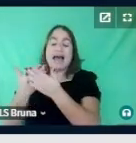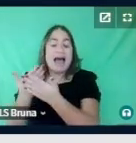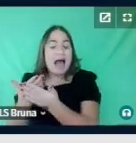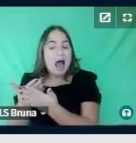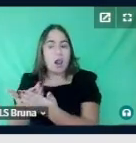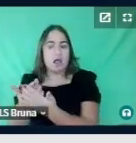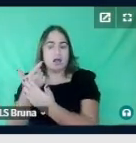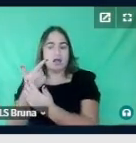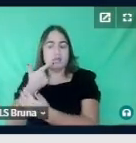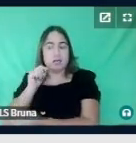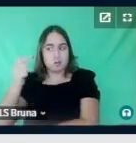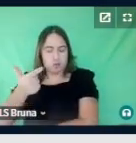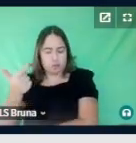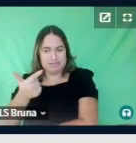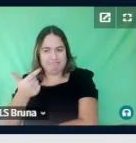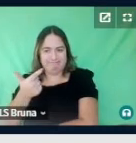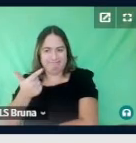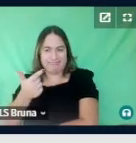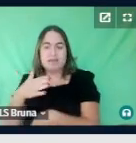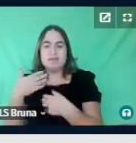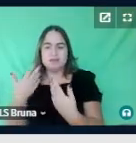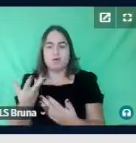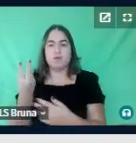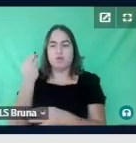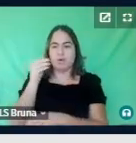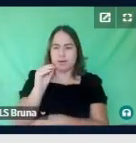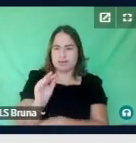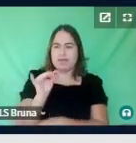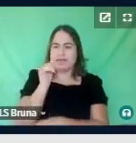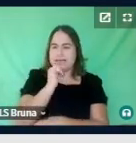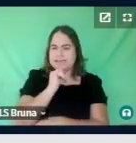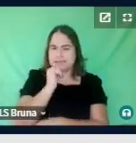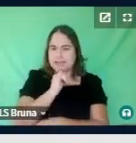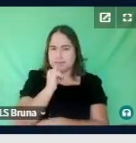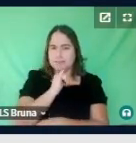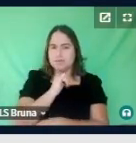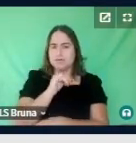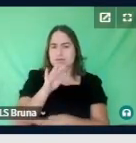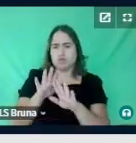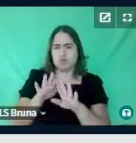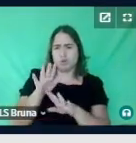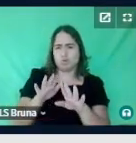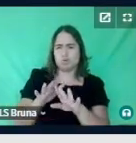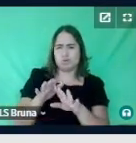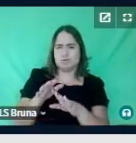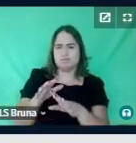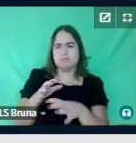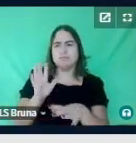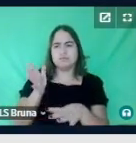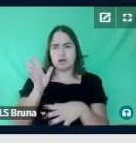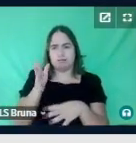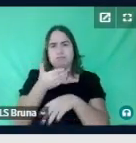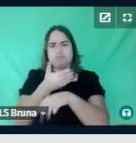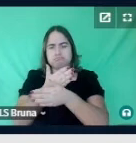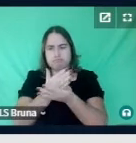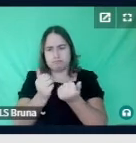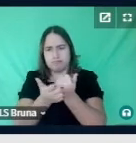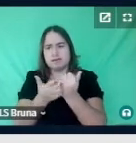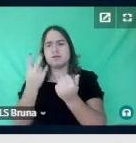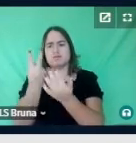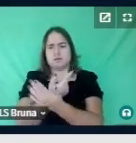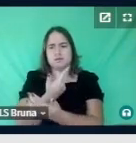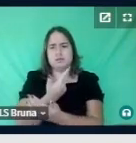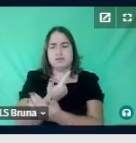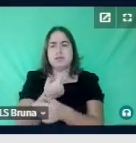Aqui, então, eu coloquei exemplos de alguns comportamentos provenientes do TEIA, e aqui comportamentos